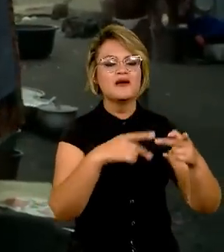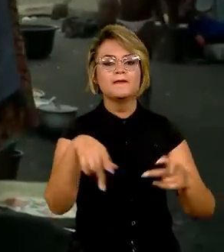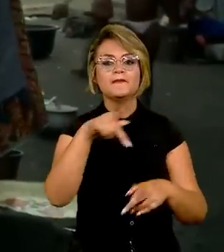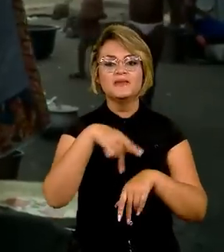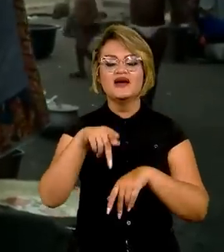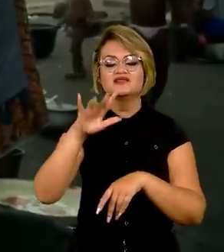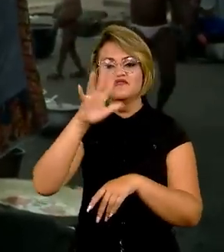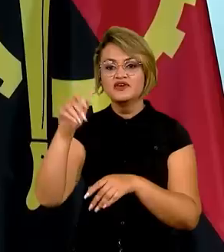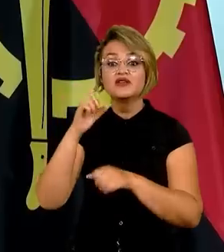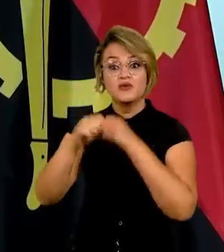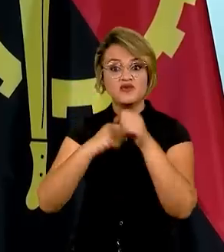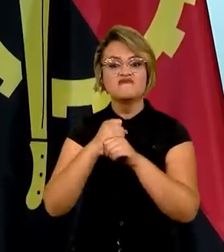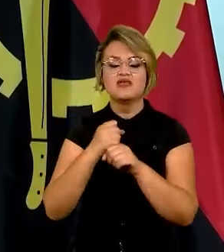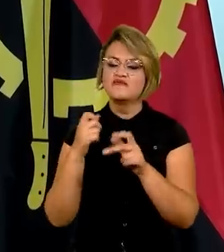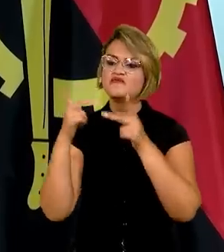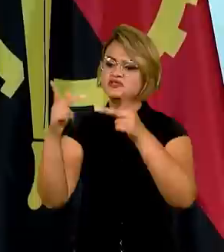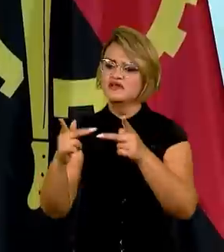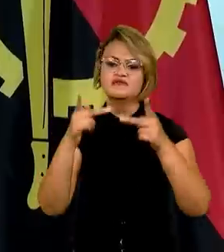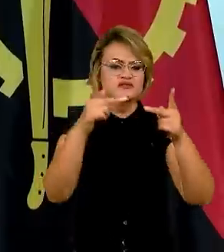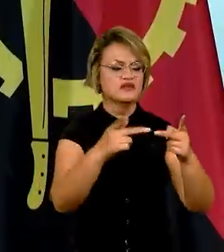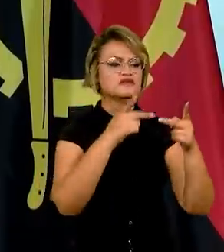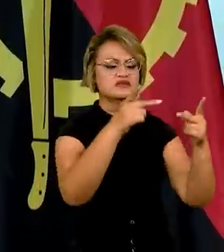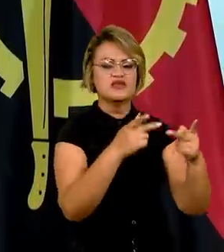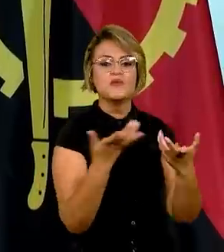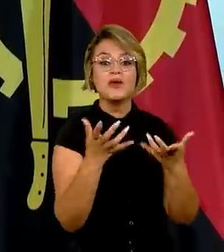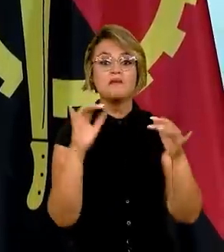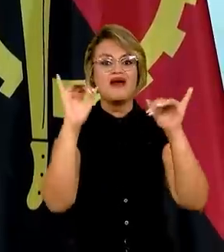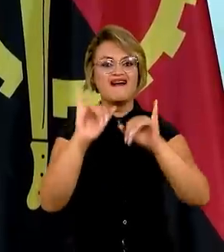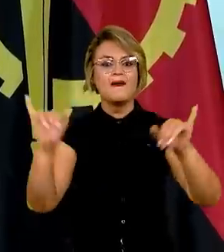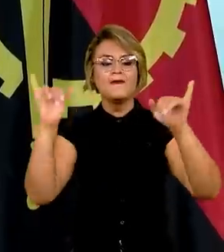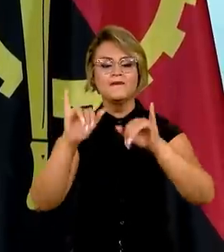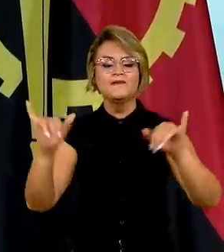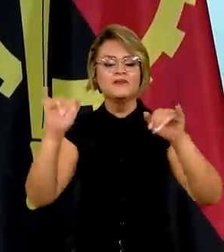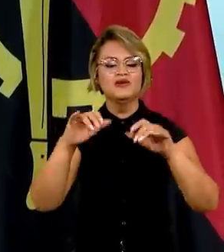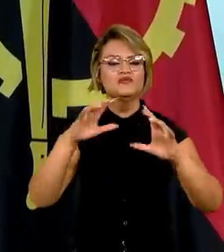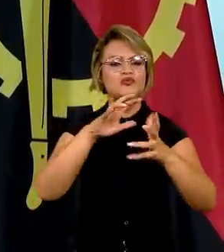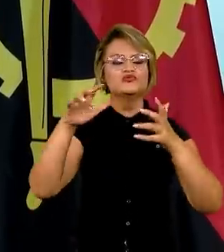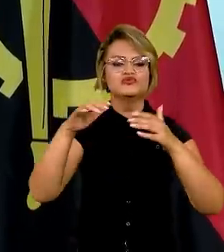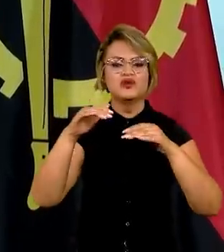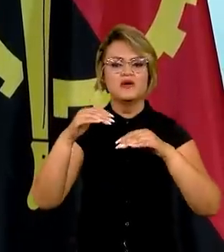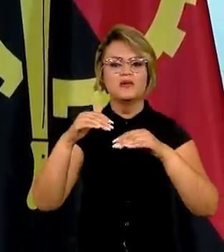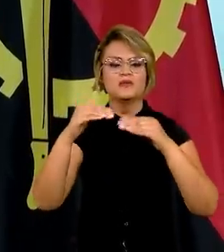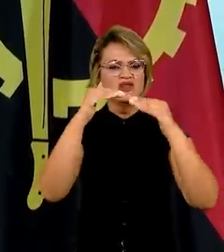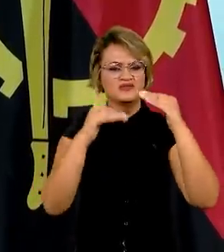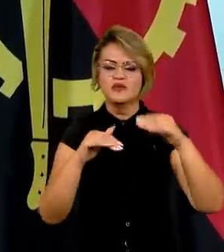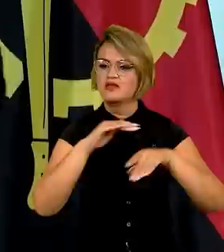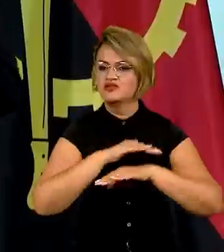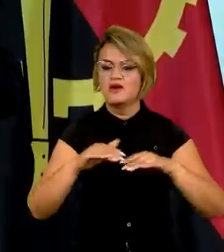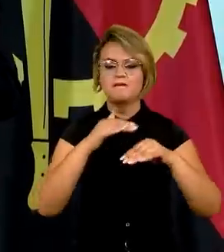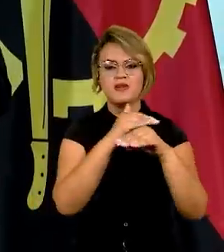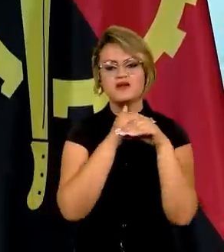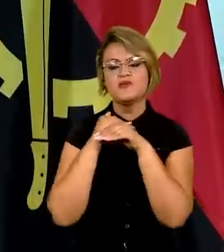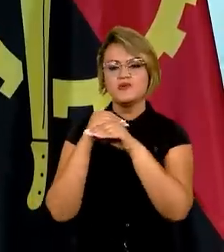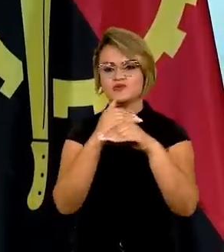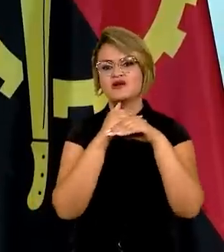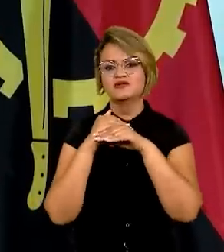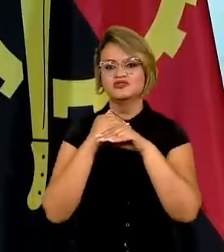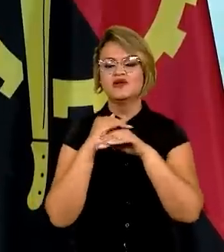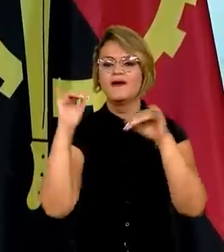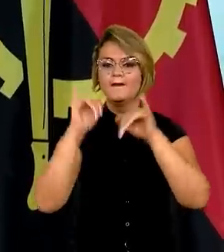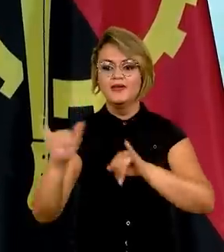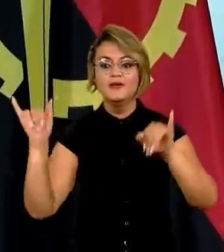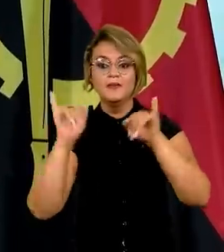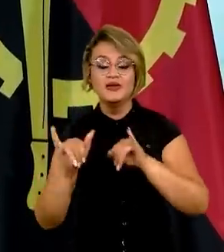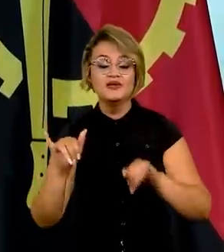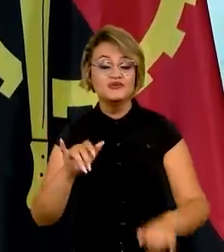africanos a partir do ano que vem. Eu quero fazer uma campanha mundial contra desigualdade. A maior campanha. E eu